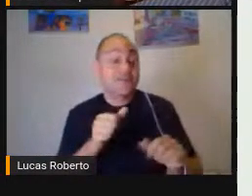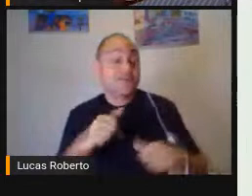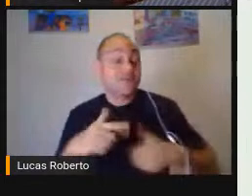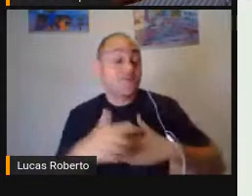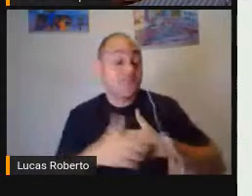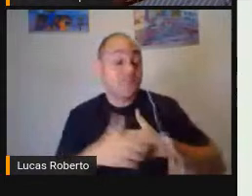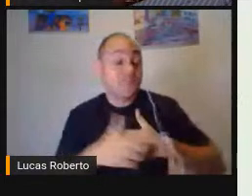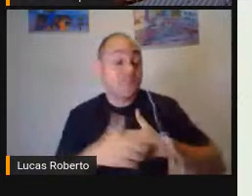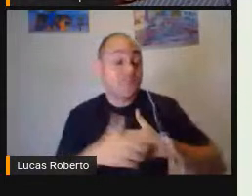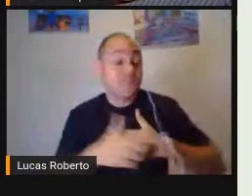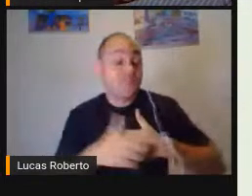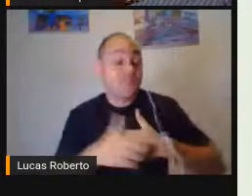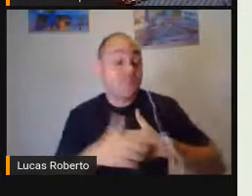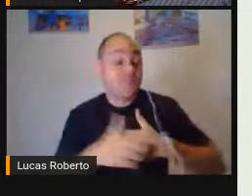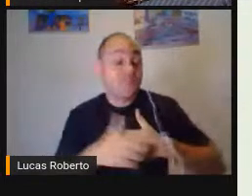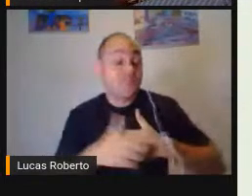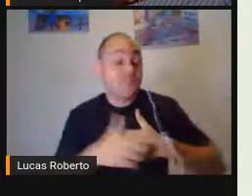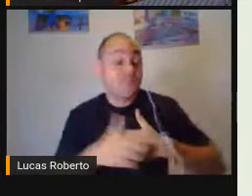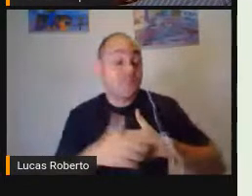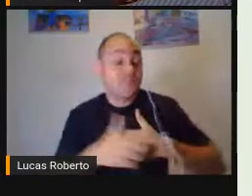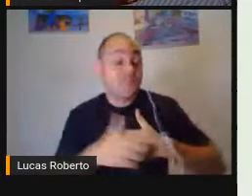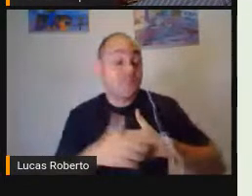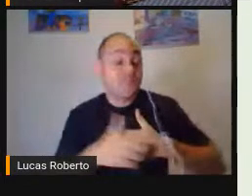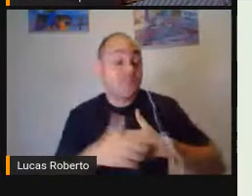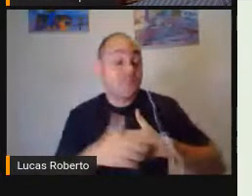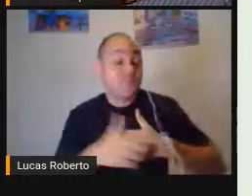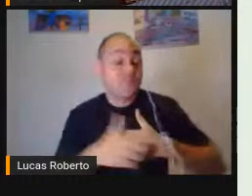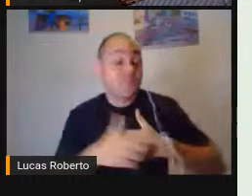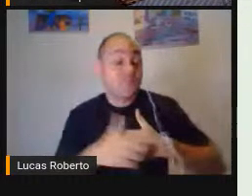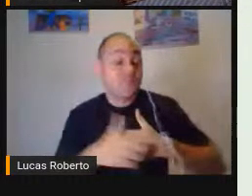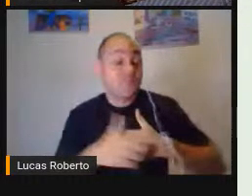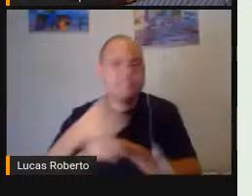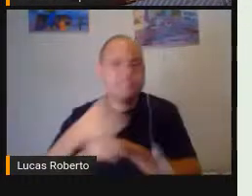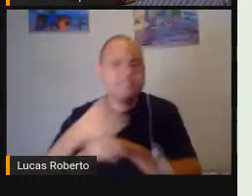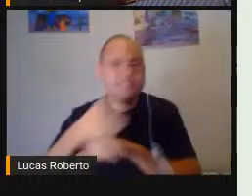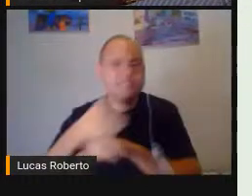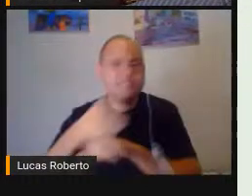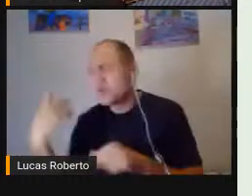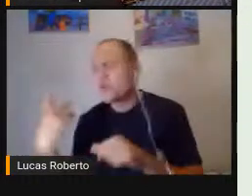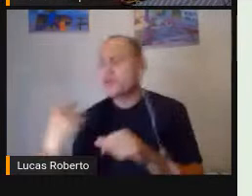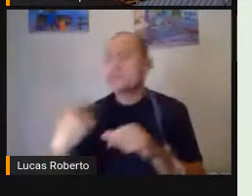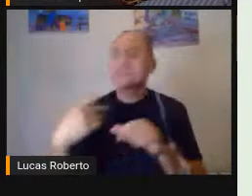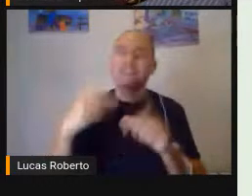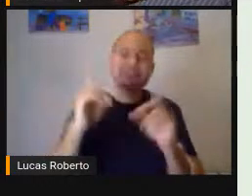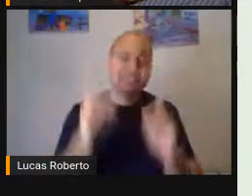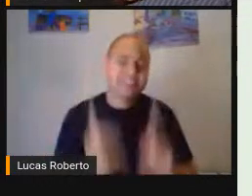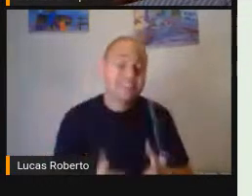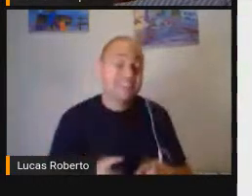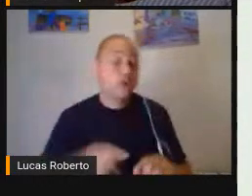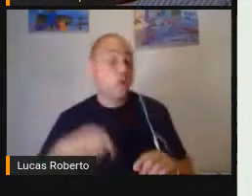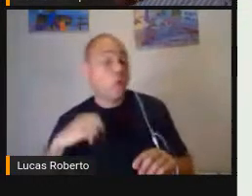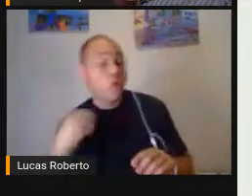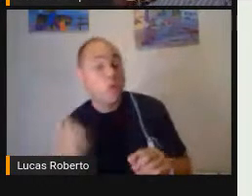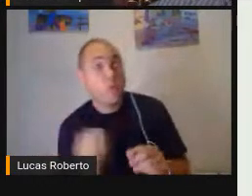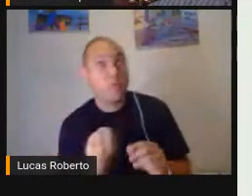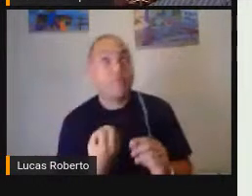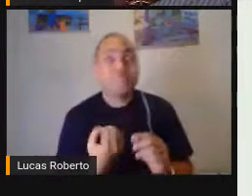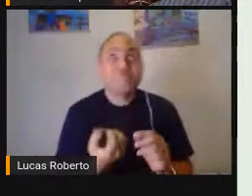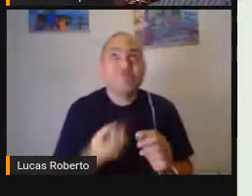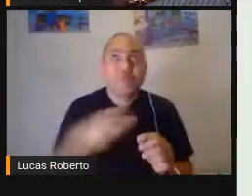Relacionada Atividade Participação De pessoas Com deficiência Incapacidade Mobilidade Reduzida Visando sua